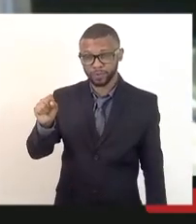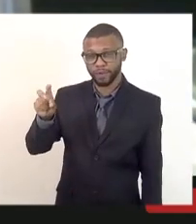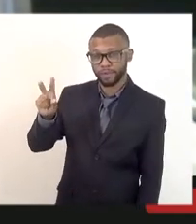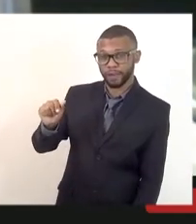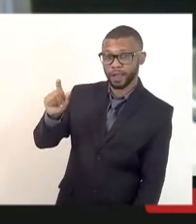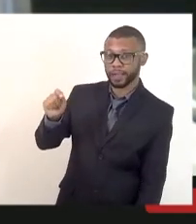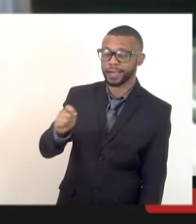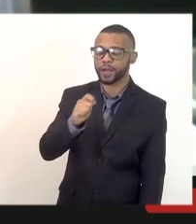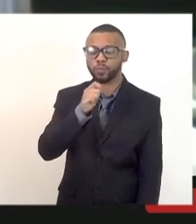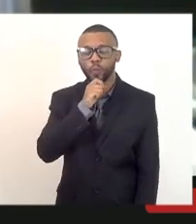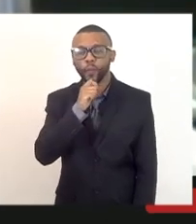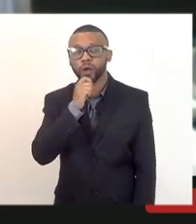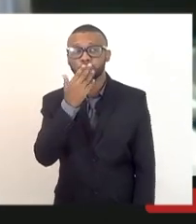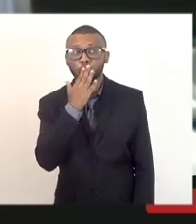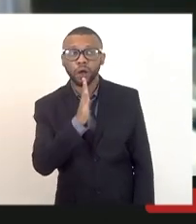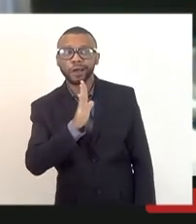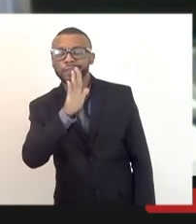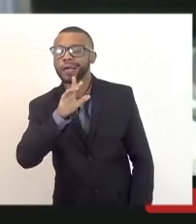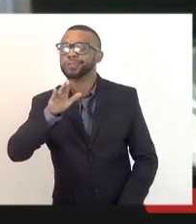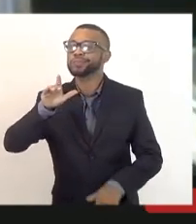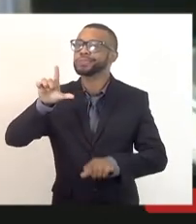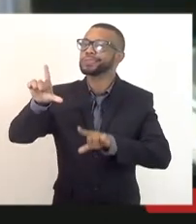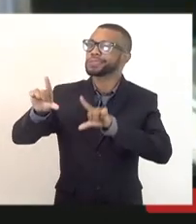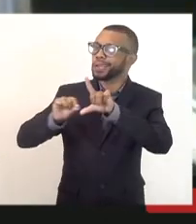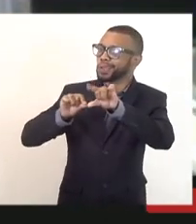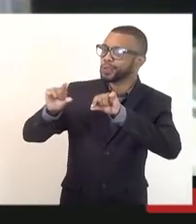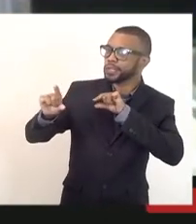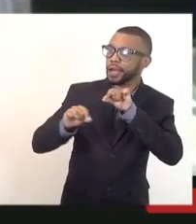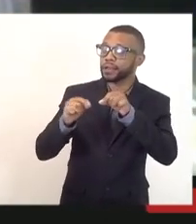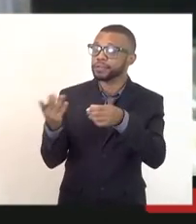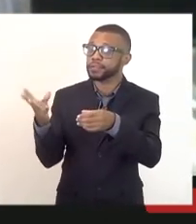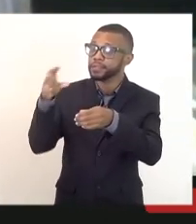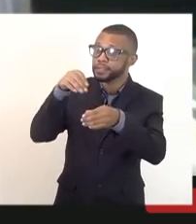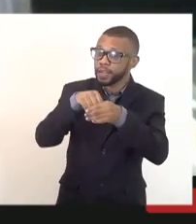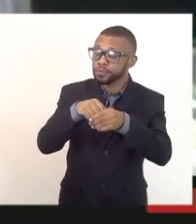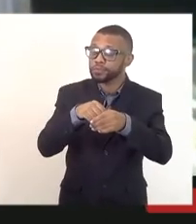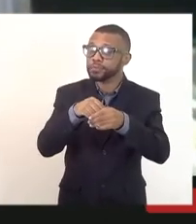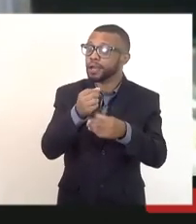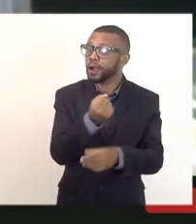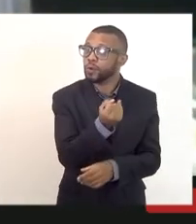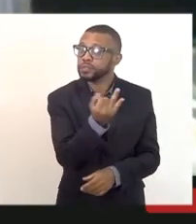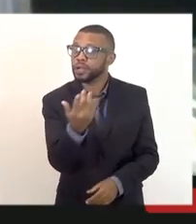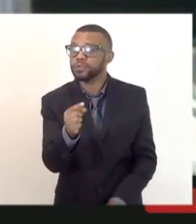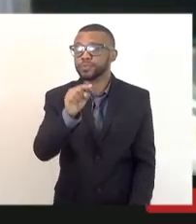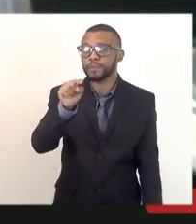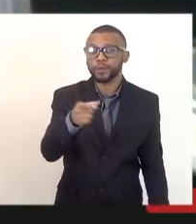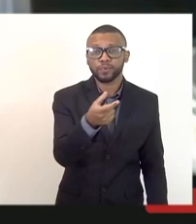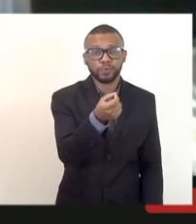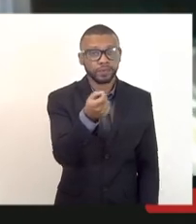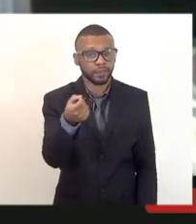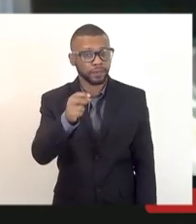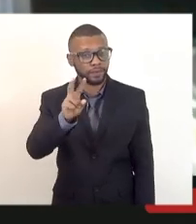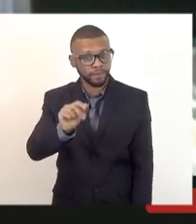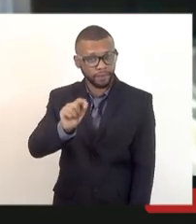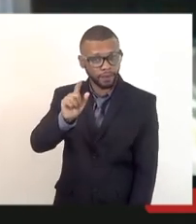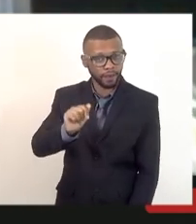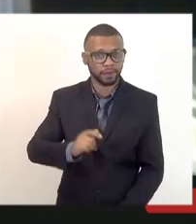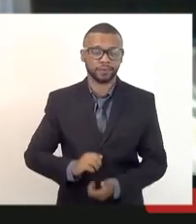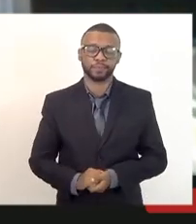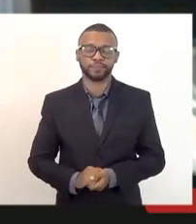existe mais candidatos selecionados dentro do número de 1.200 vagas. Então, o que nós vamos fazer?